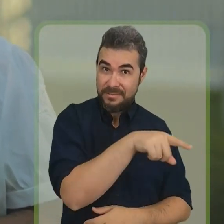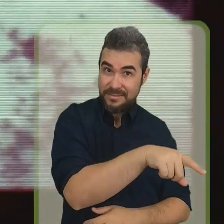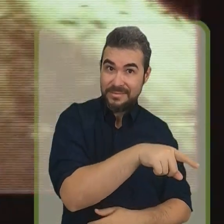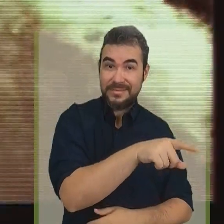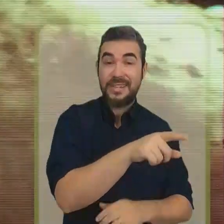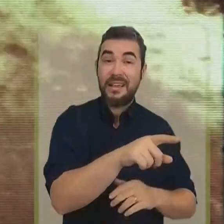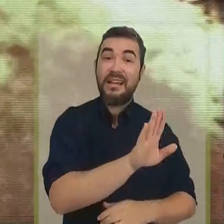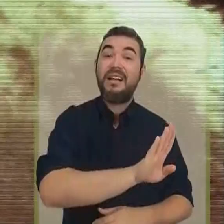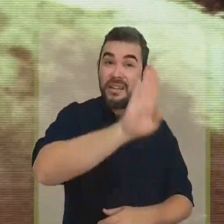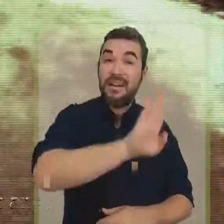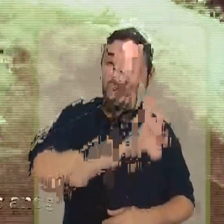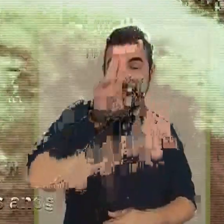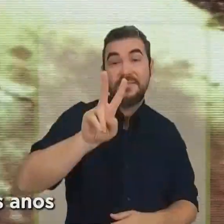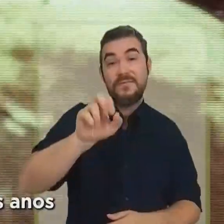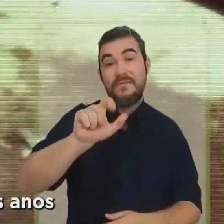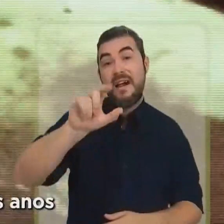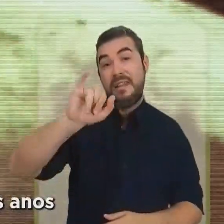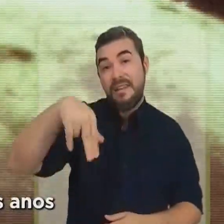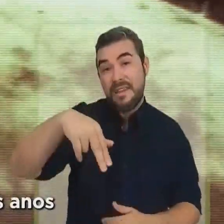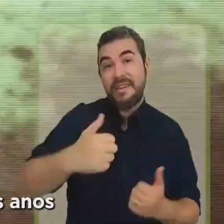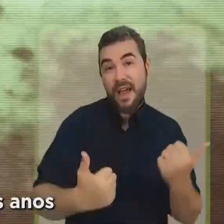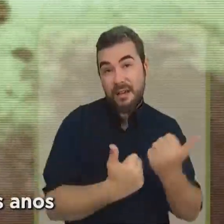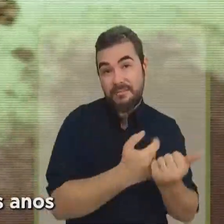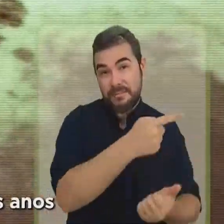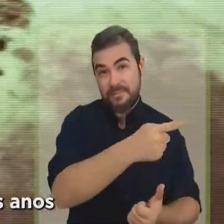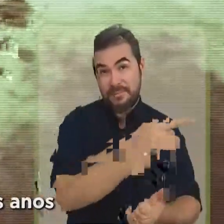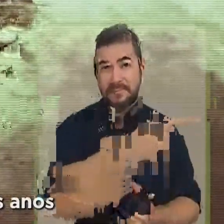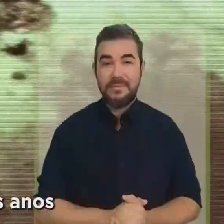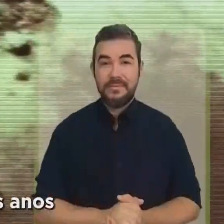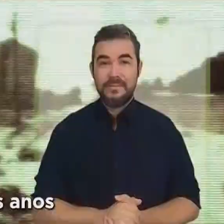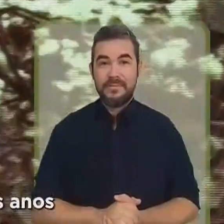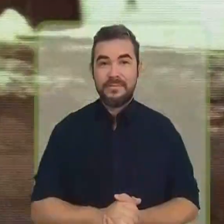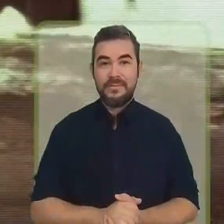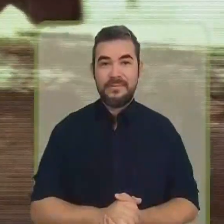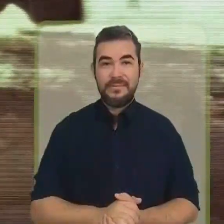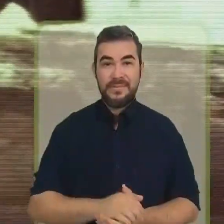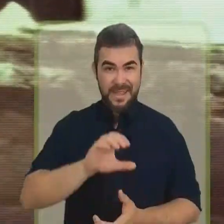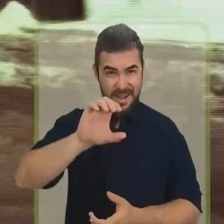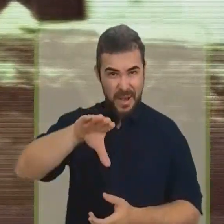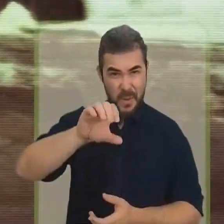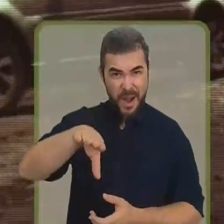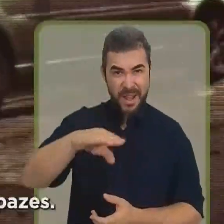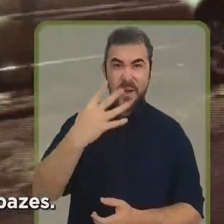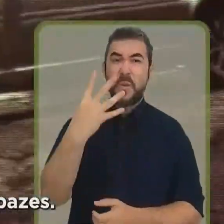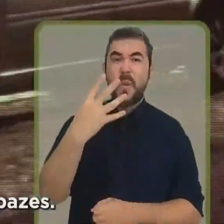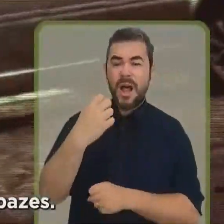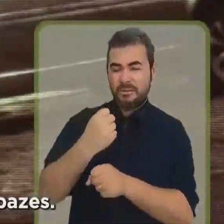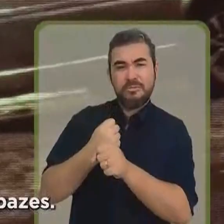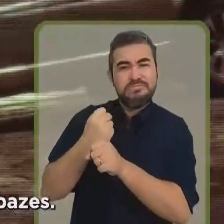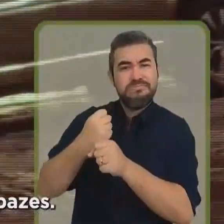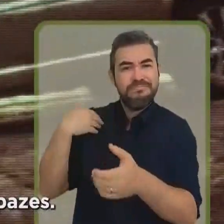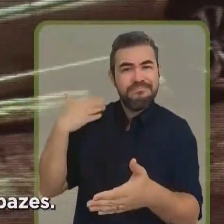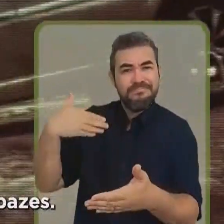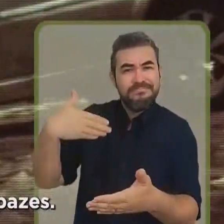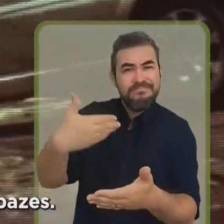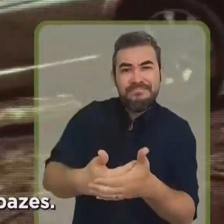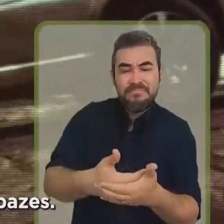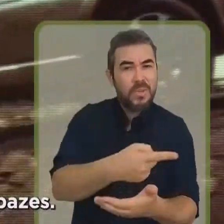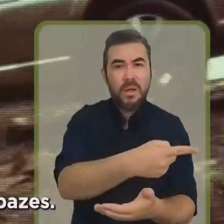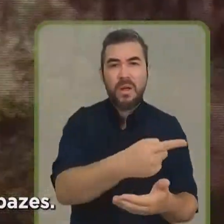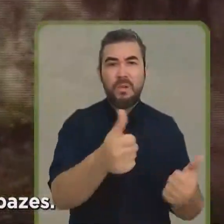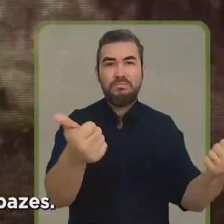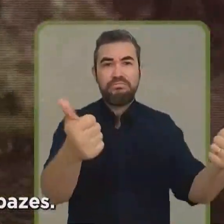Valim. Calcaia ficou às traças nos últimos anos e não merece continuar sendo brinquedo de políticos